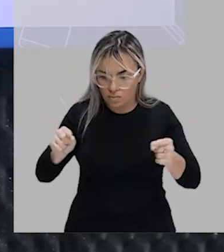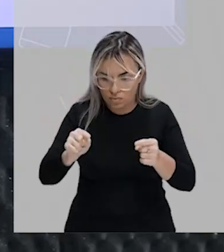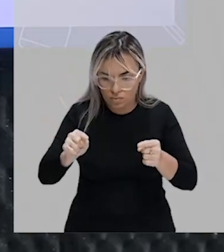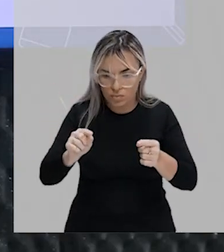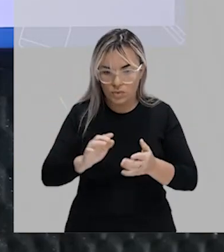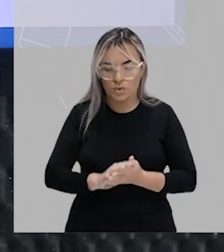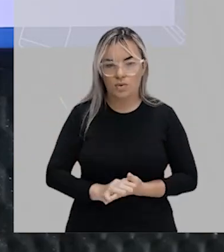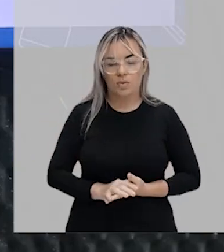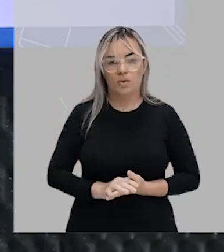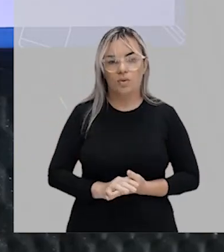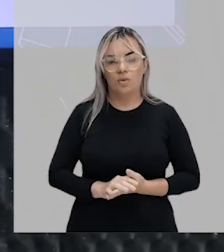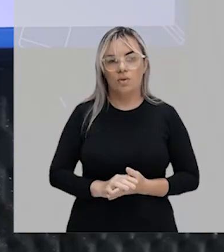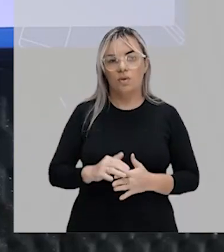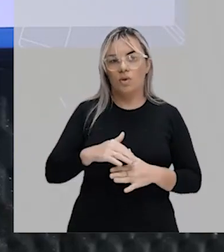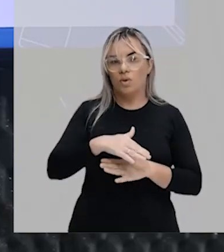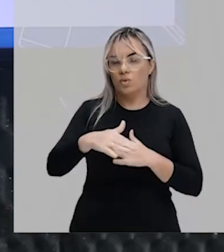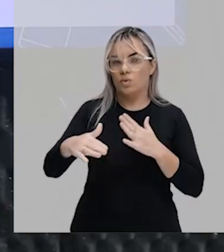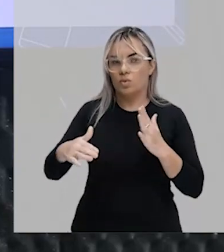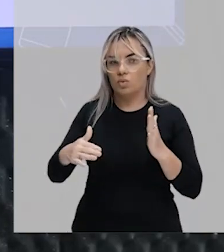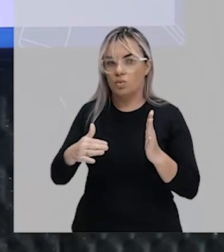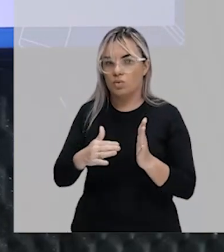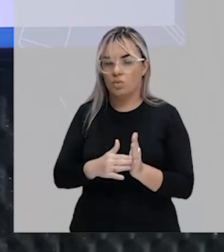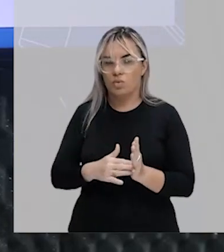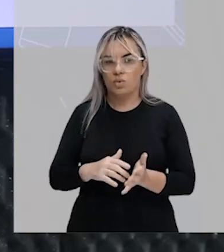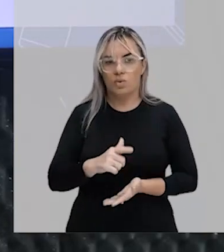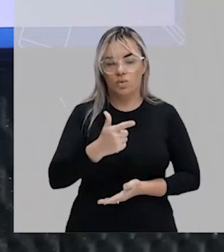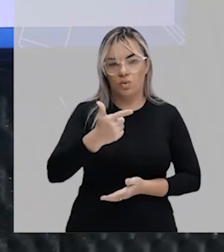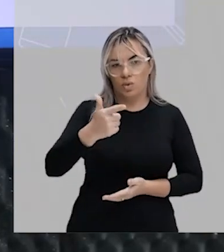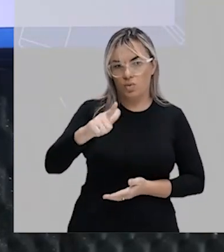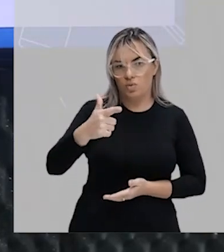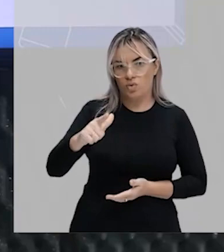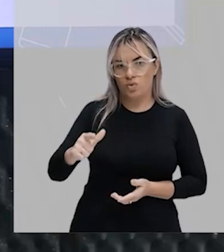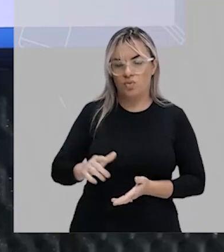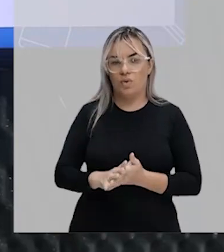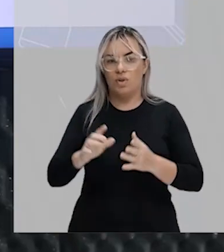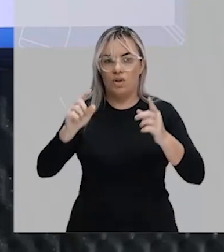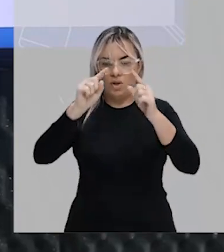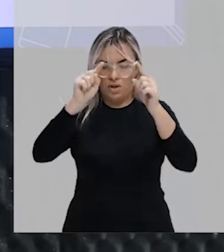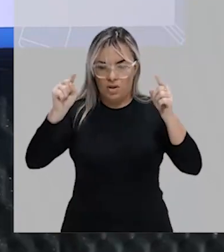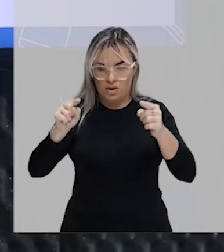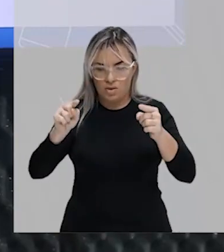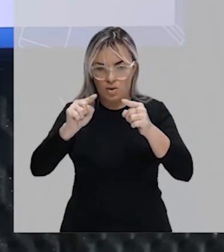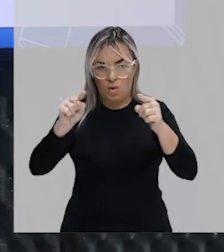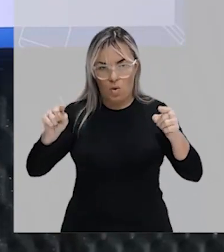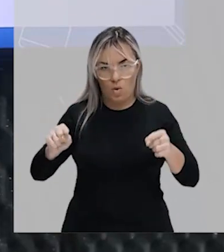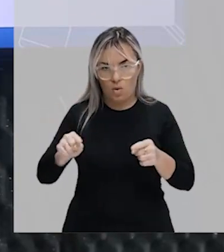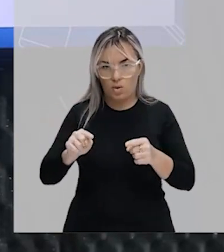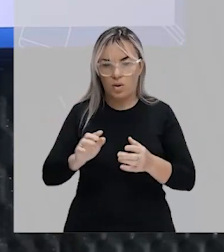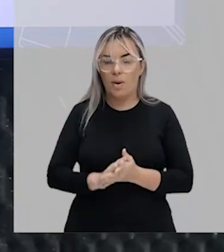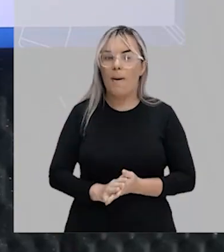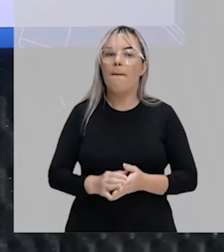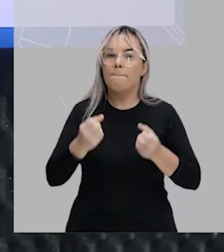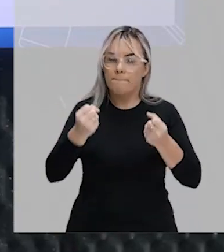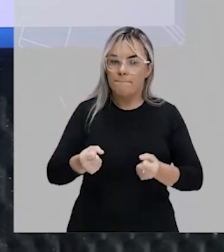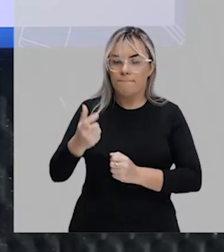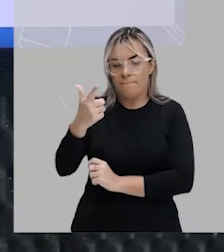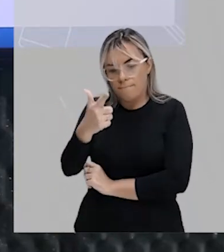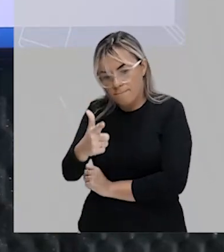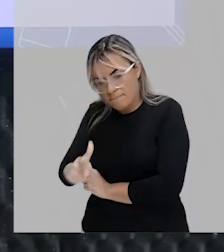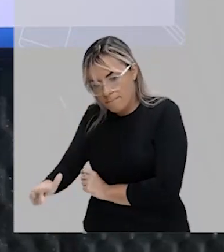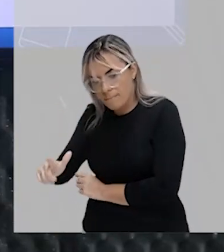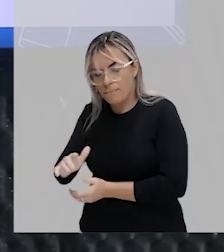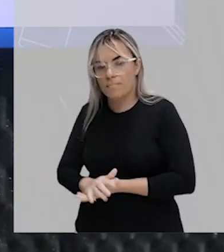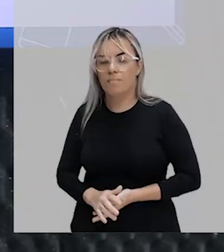Então, tudo que não estiver dentro do parênteses ou dos colchetes está sendo repetido, tá bom? Então, olha como ficou agora.